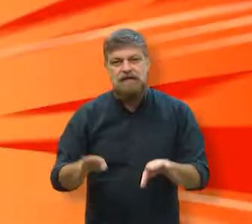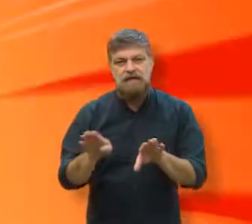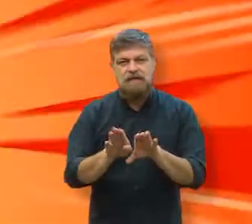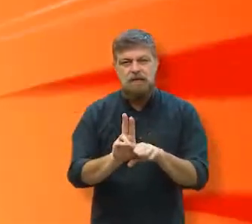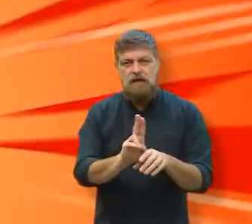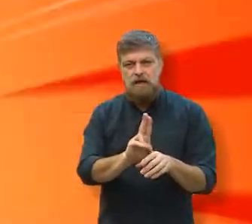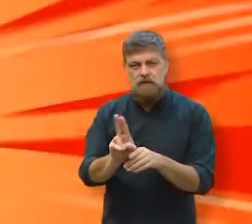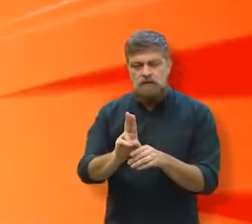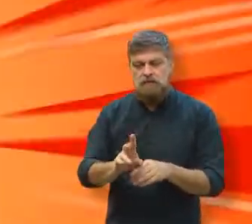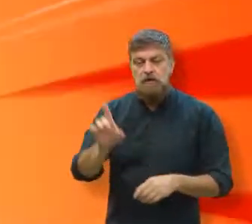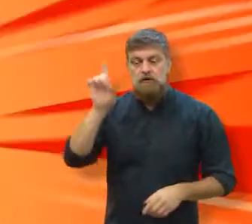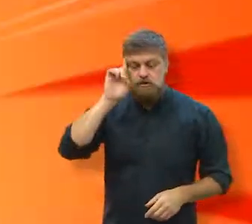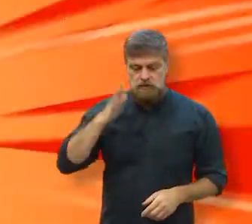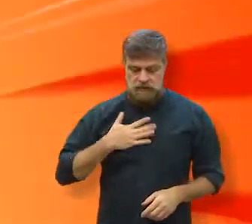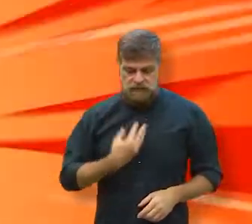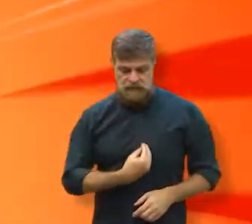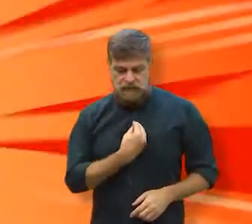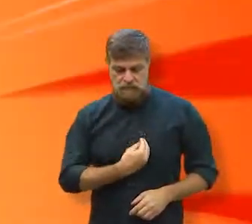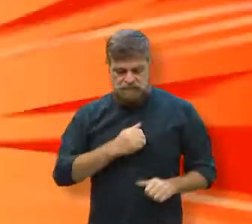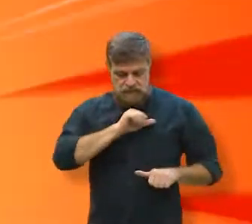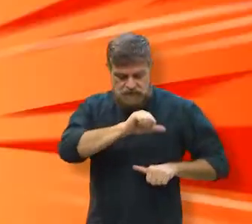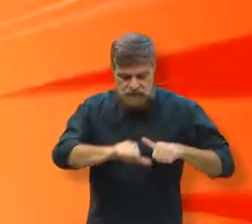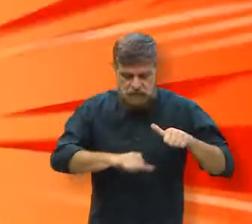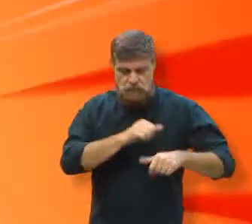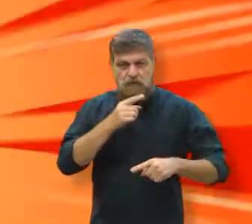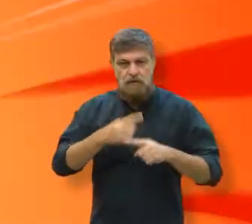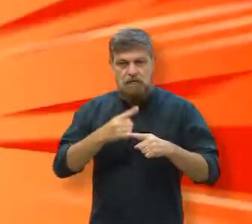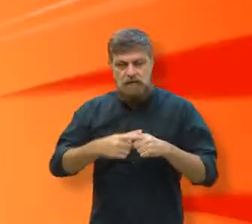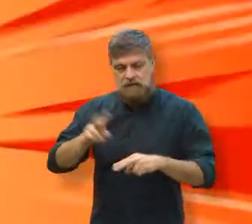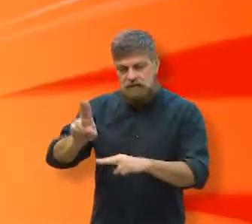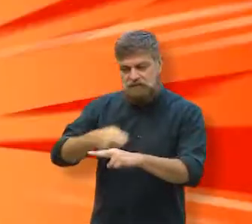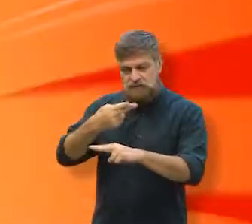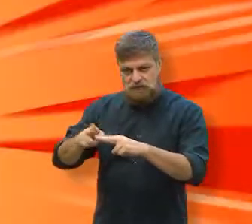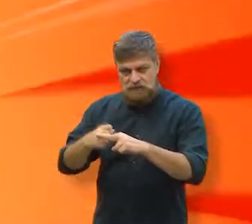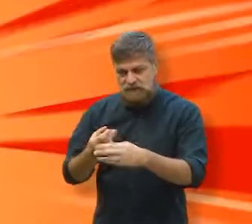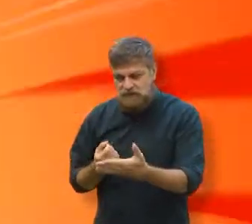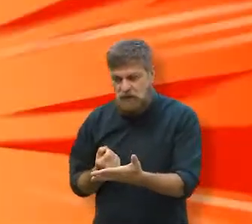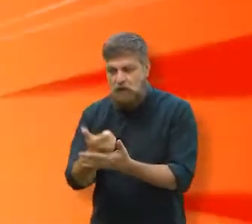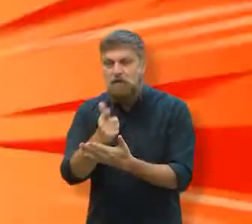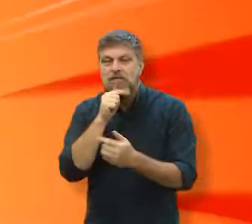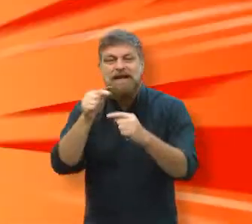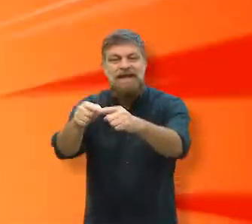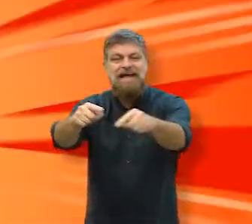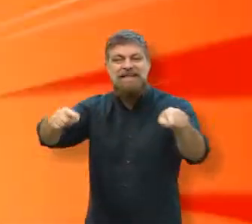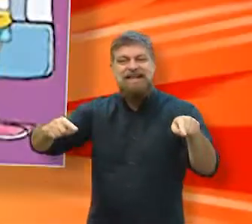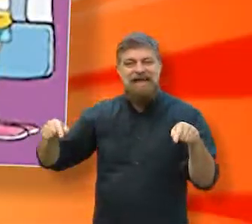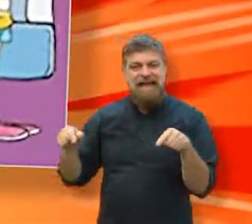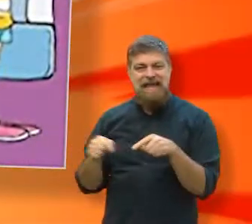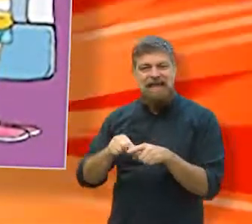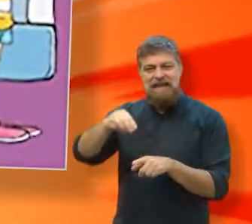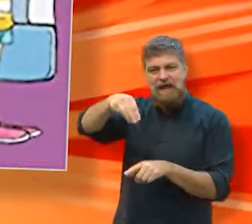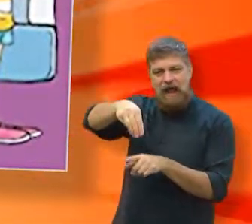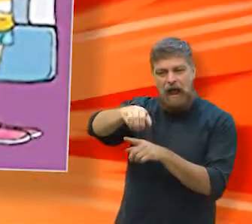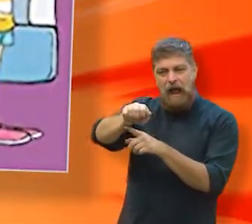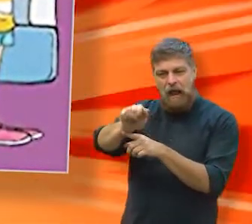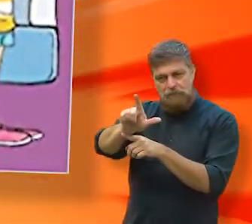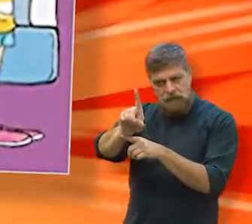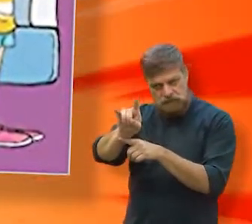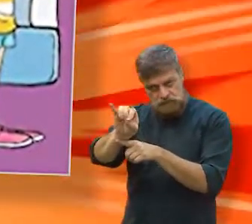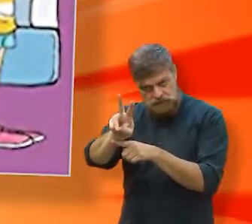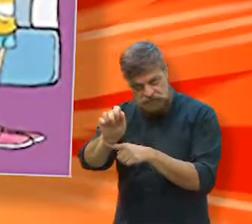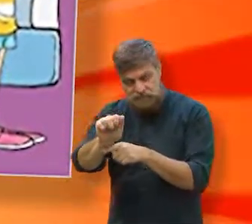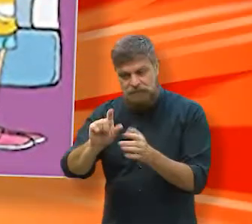-adolescente, chamado O Dinho que a Minha Vida Mudou por causa de um chocolate comprado nas Ilhas Maldivas. No ano seguinte, eu lancei a